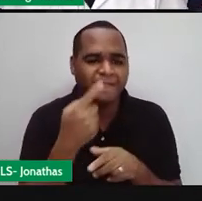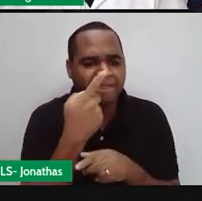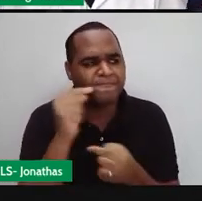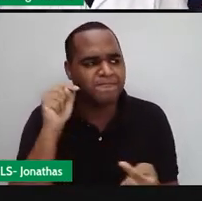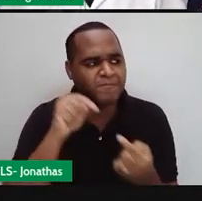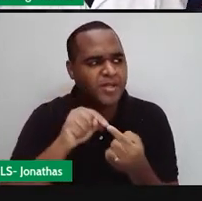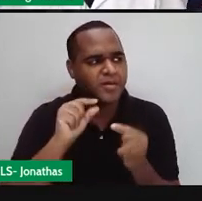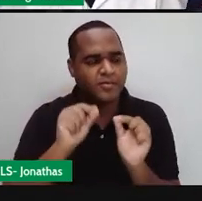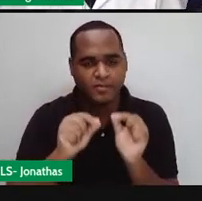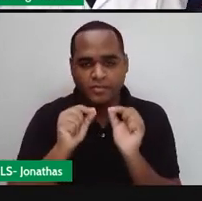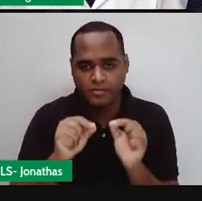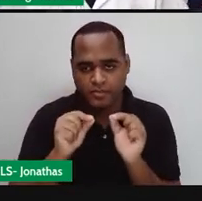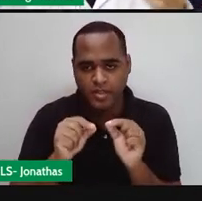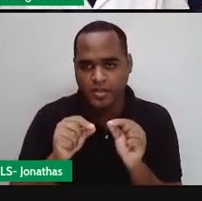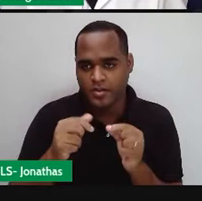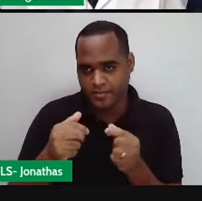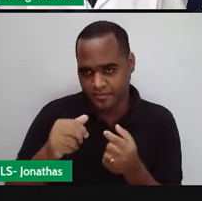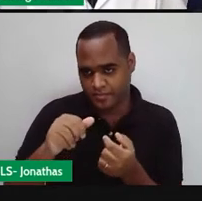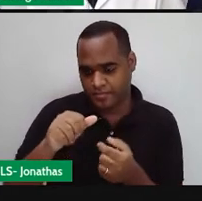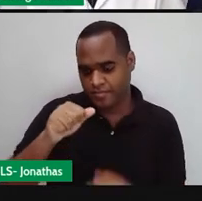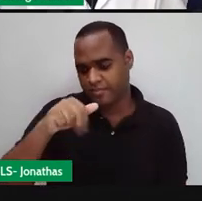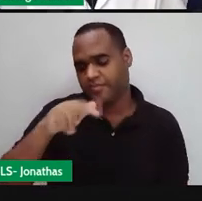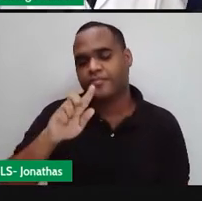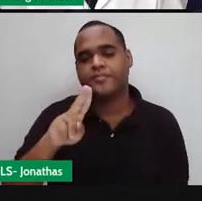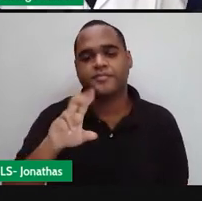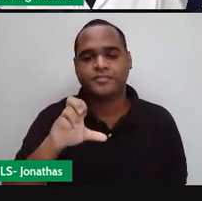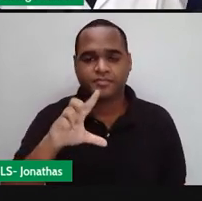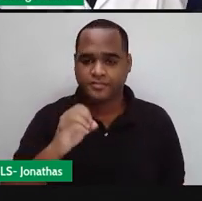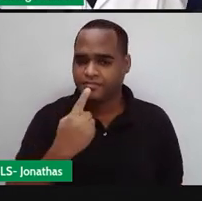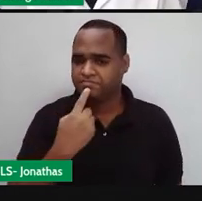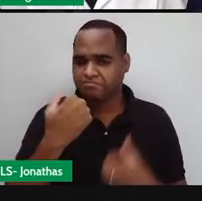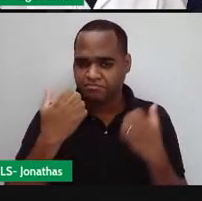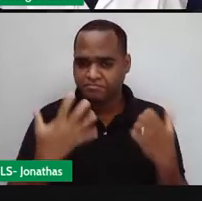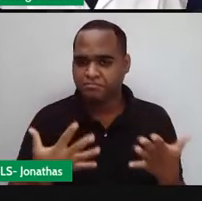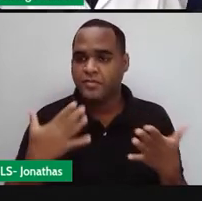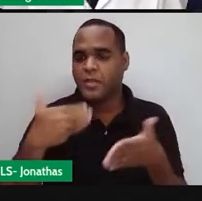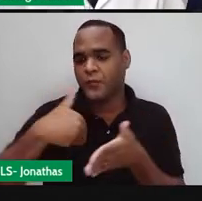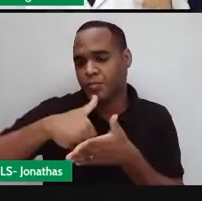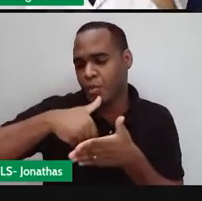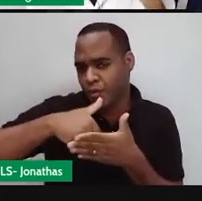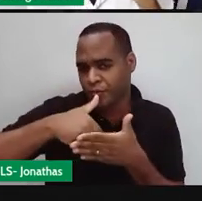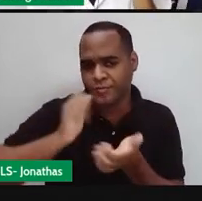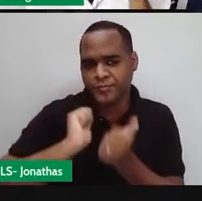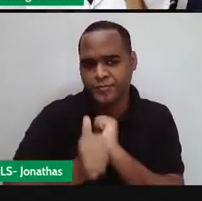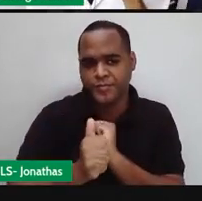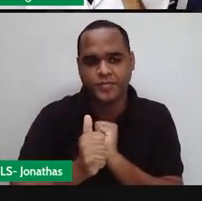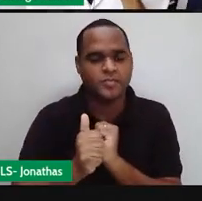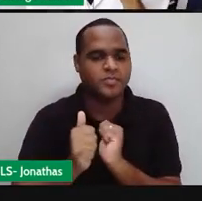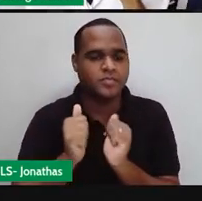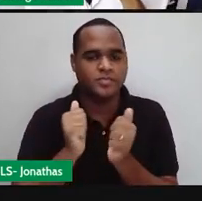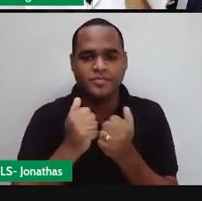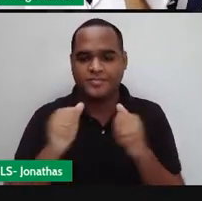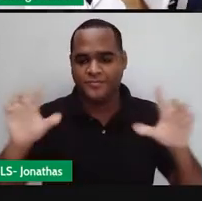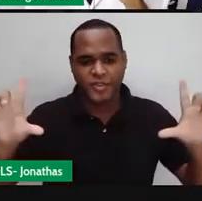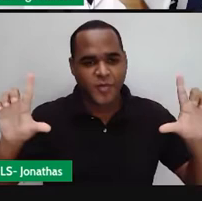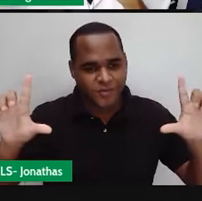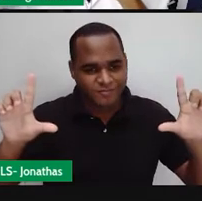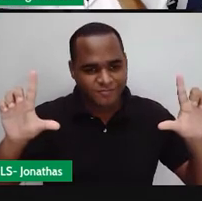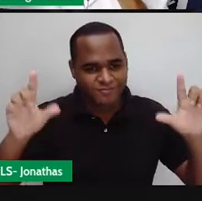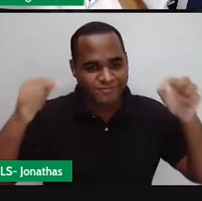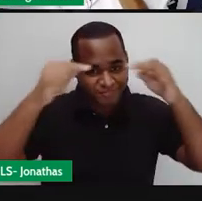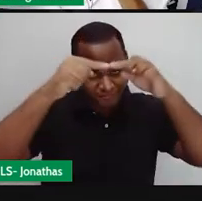menos, do que um ângulo. E aí você pode lembrar da trave de futebol, né? O poste